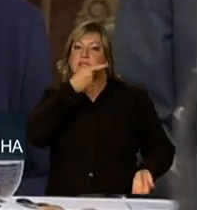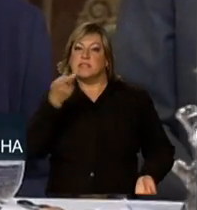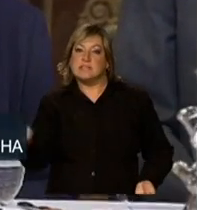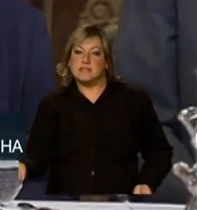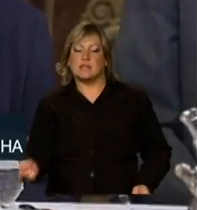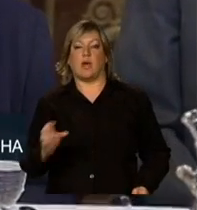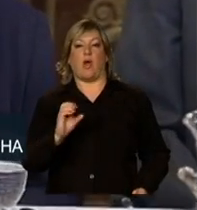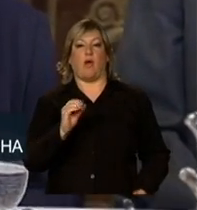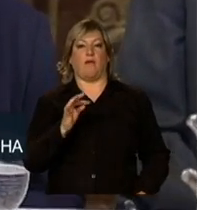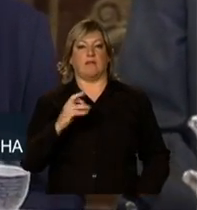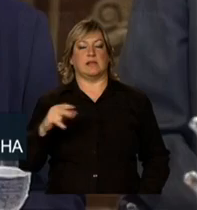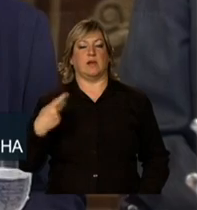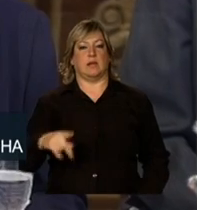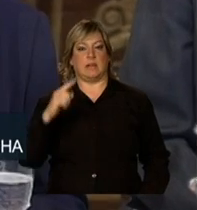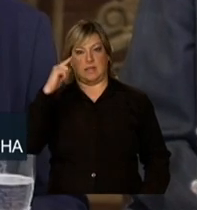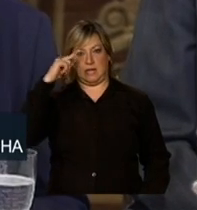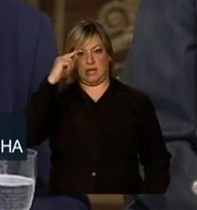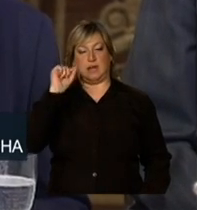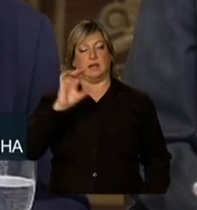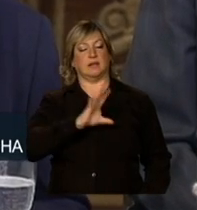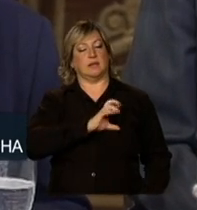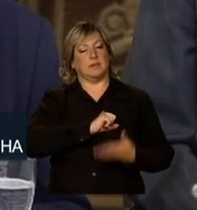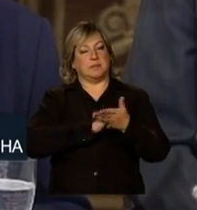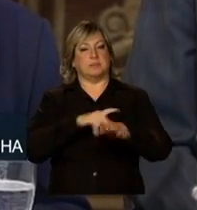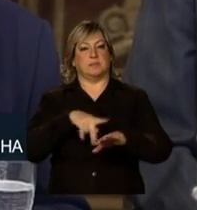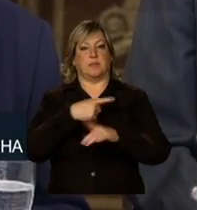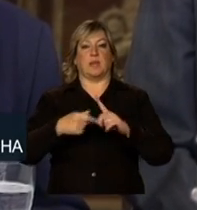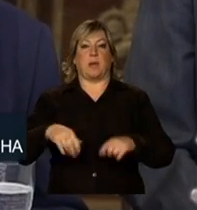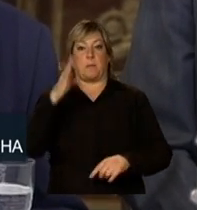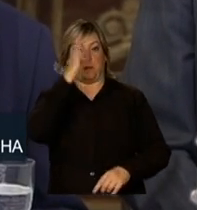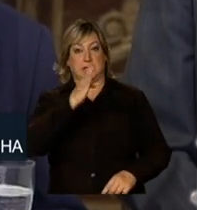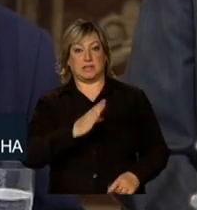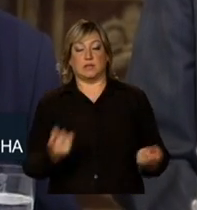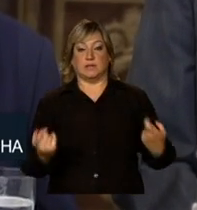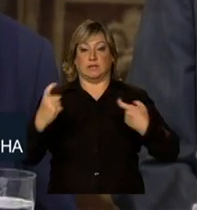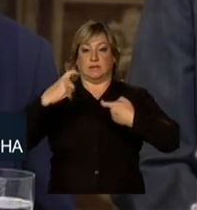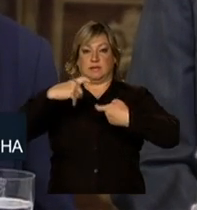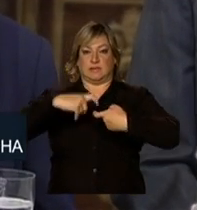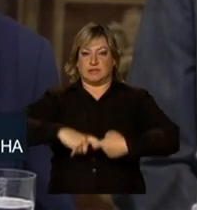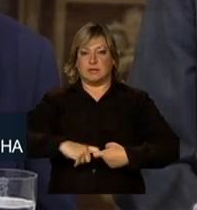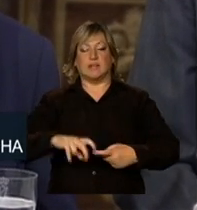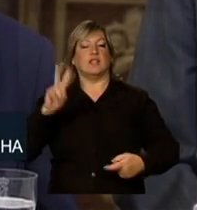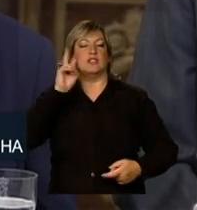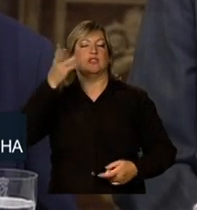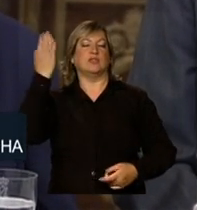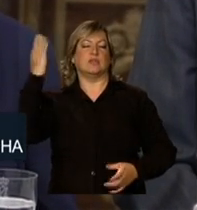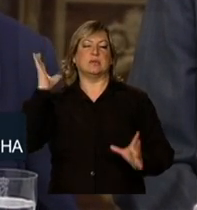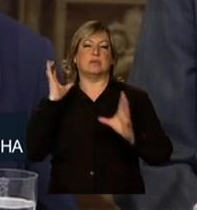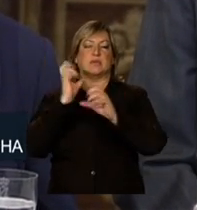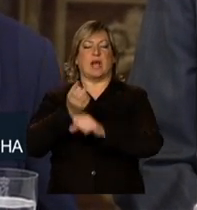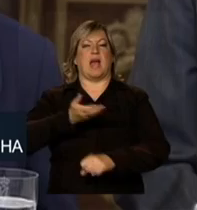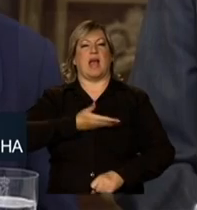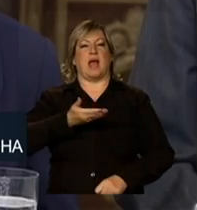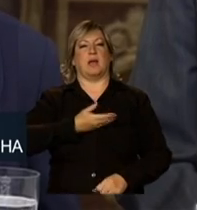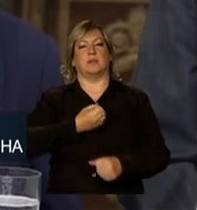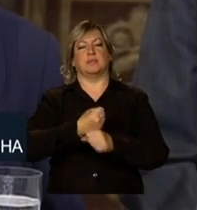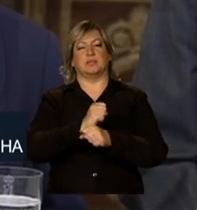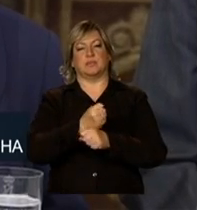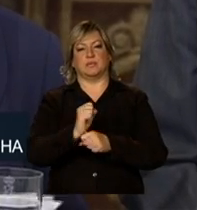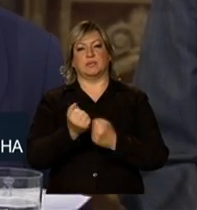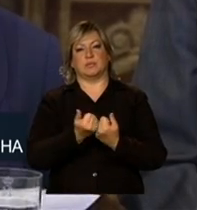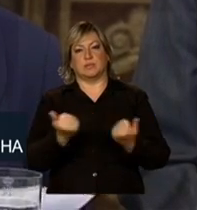à Espanha, nação querida, a qual o Brasil se vincula por laços históricos de amizade e cooperação.